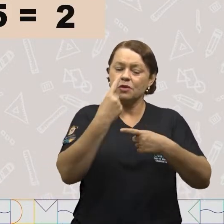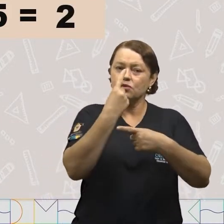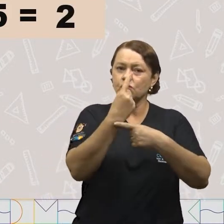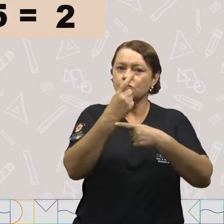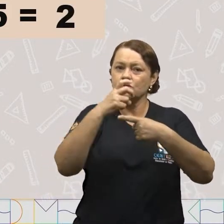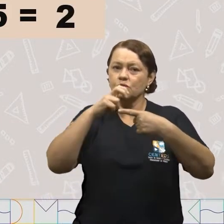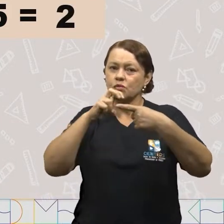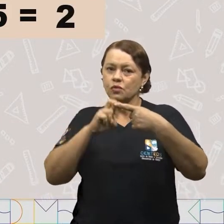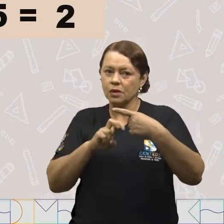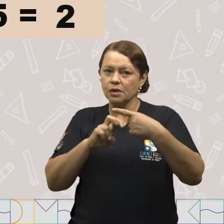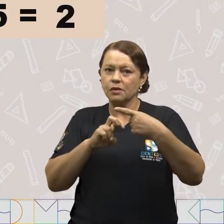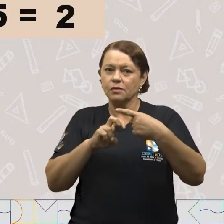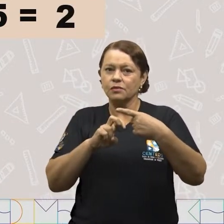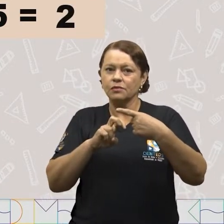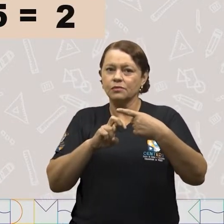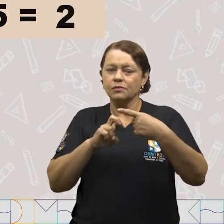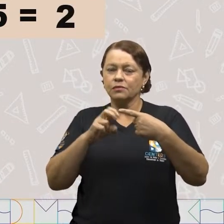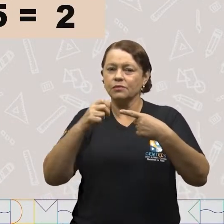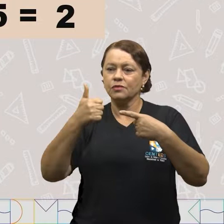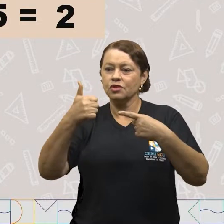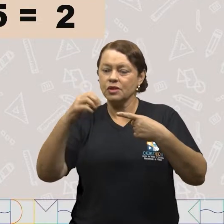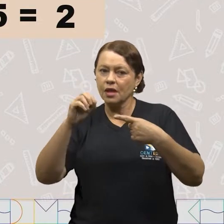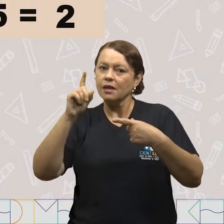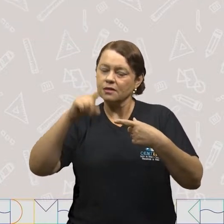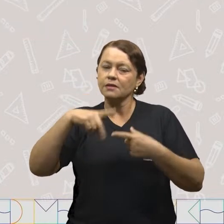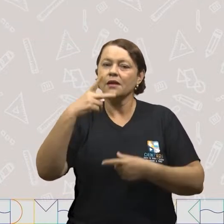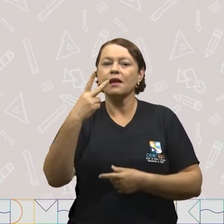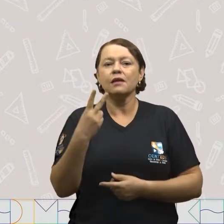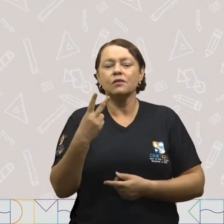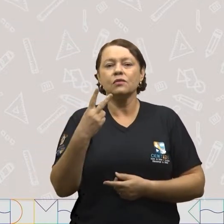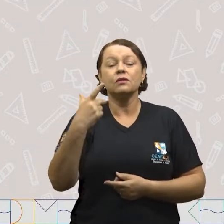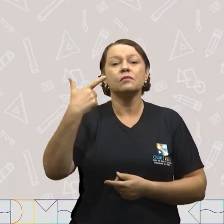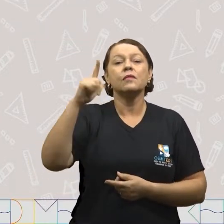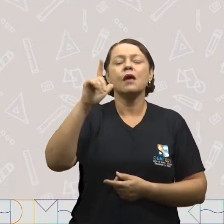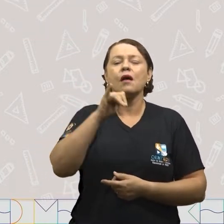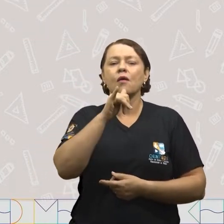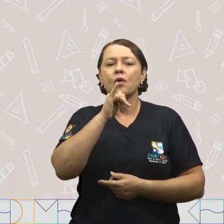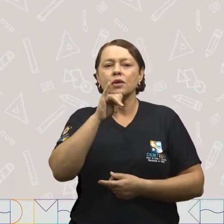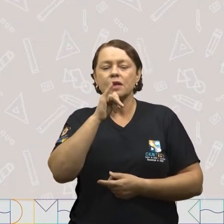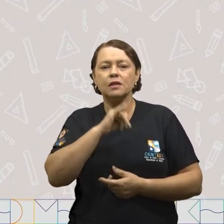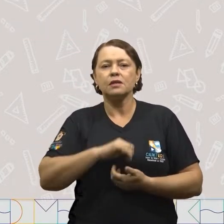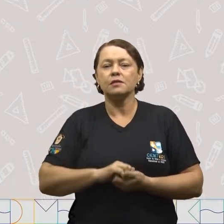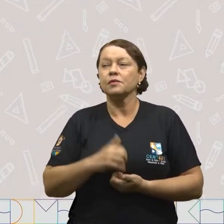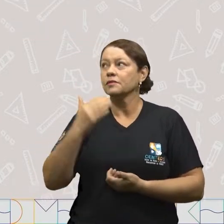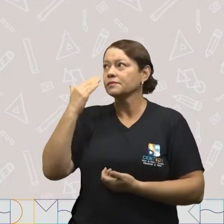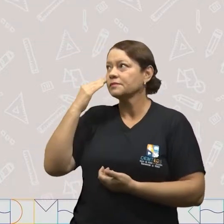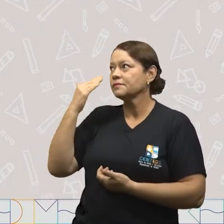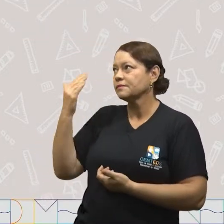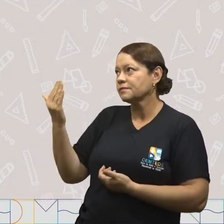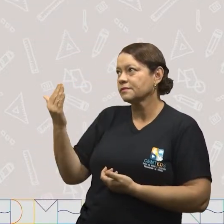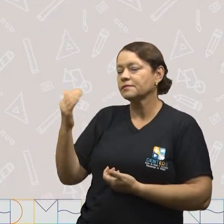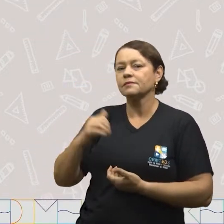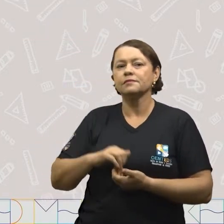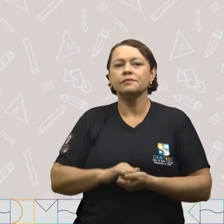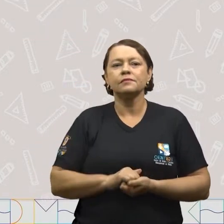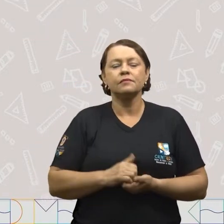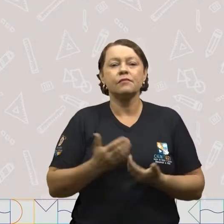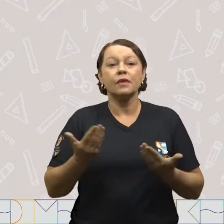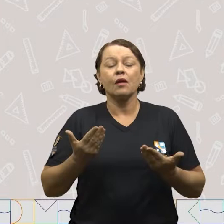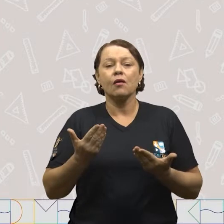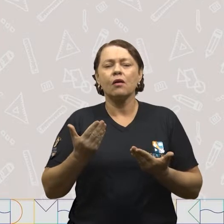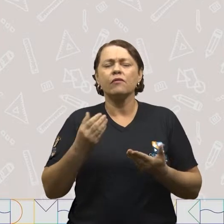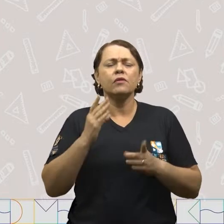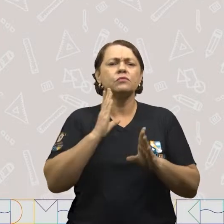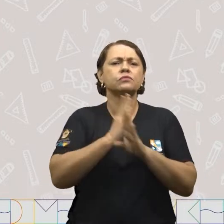parte de dez é dois. Vejamos outro exemplo. Aqui, agora, vamos descobrir a